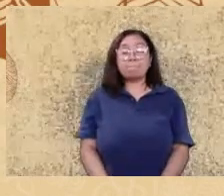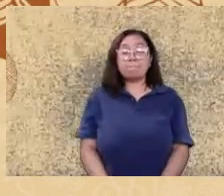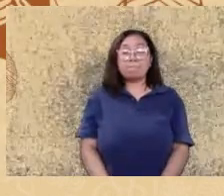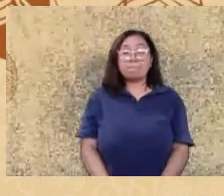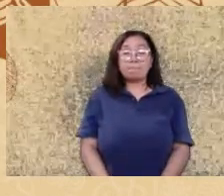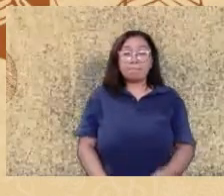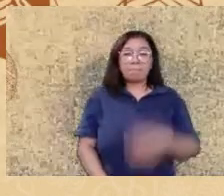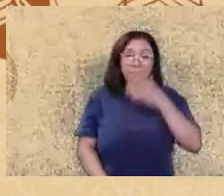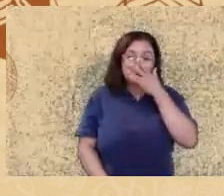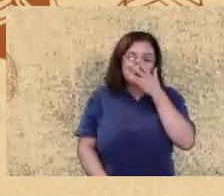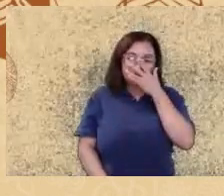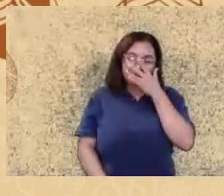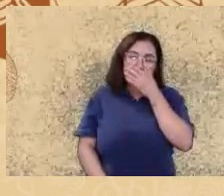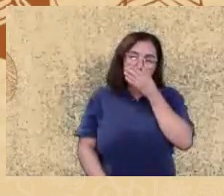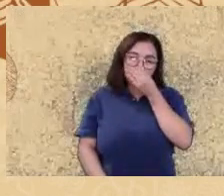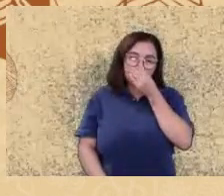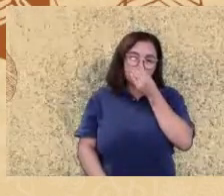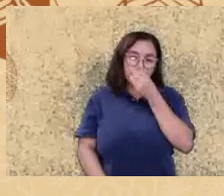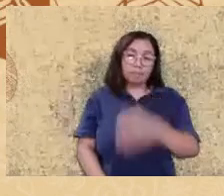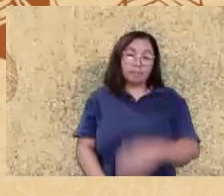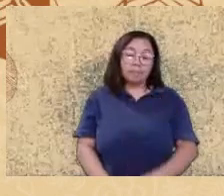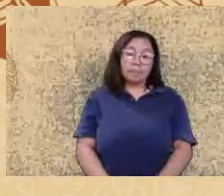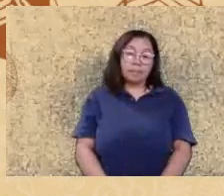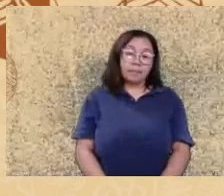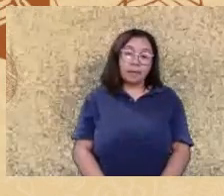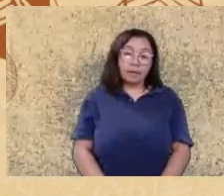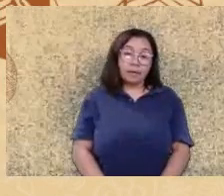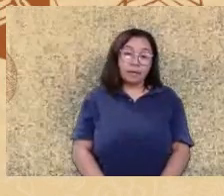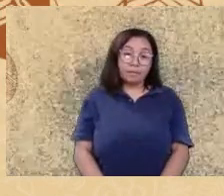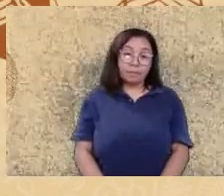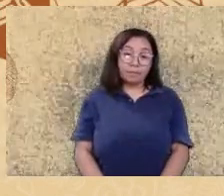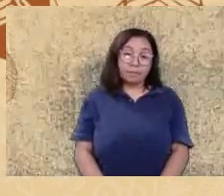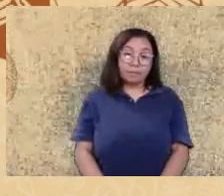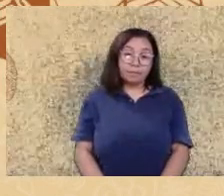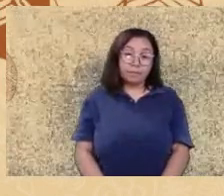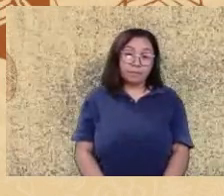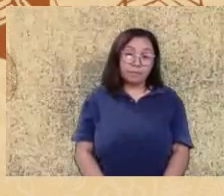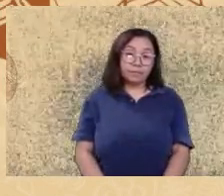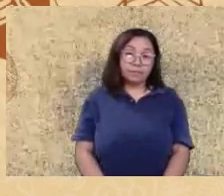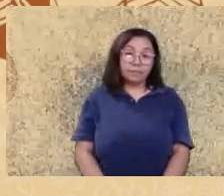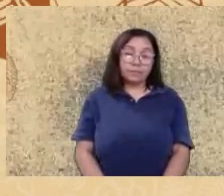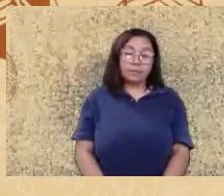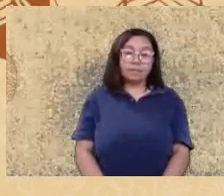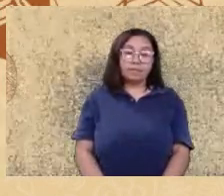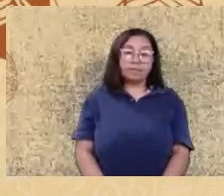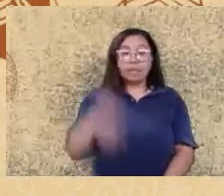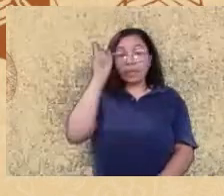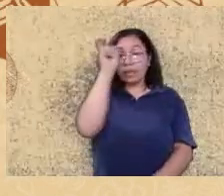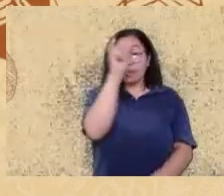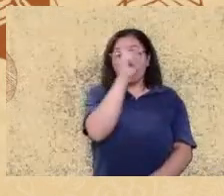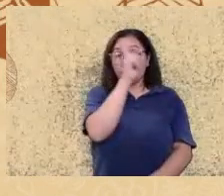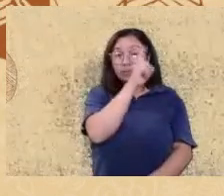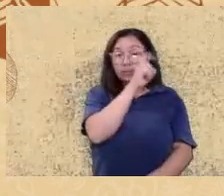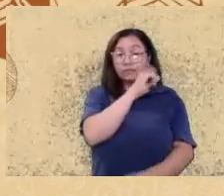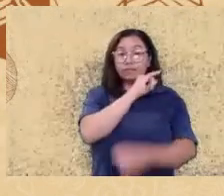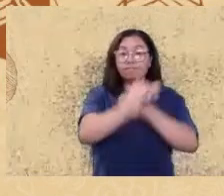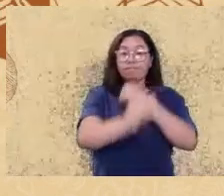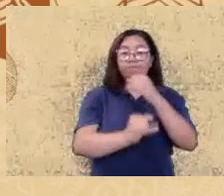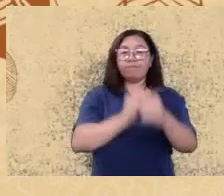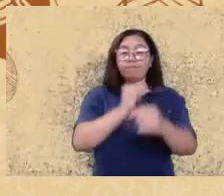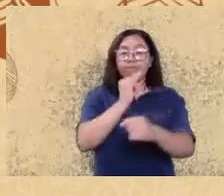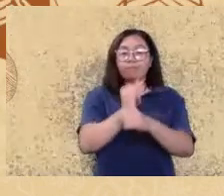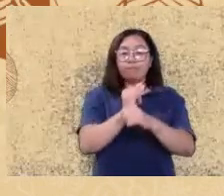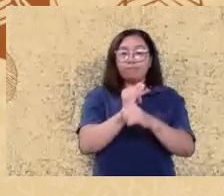está tão difícil foi tão difícil conectar e ainda não consegui peraí um instante mas se